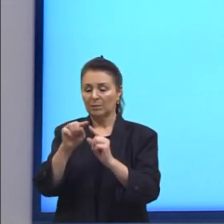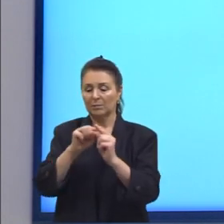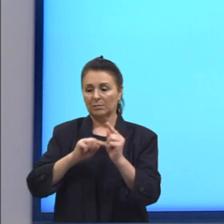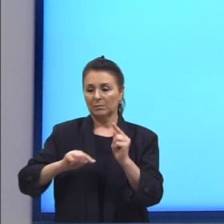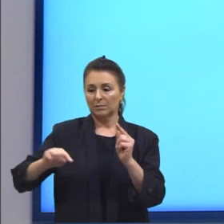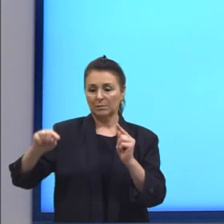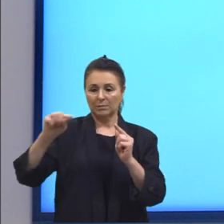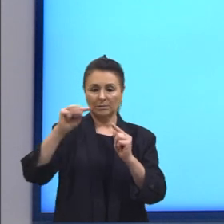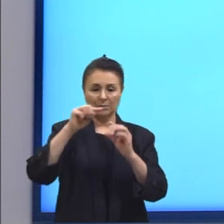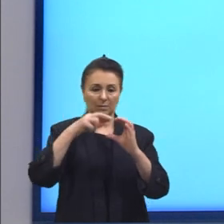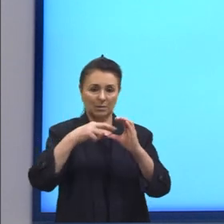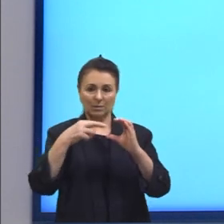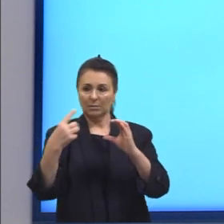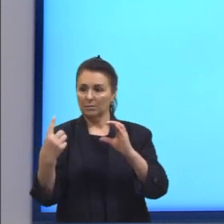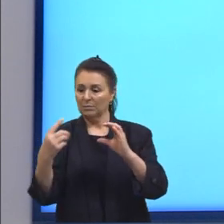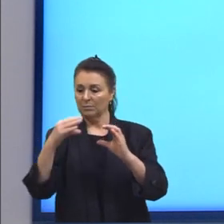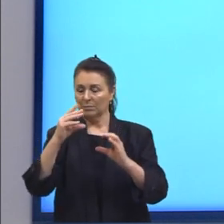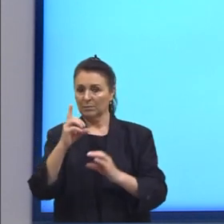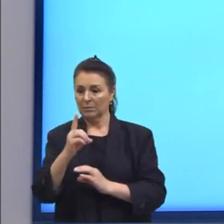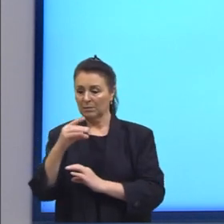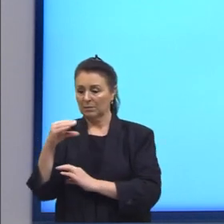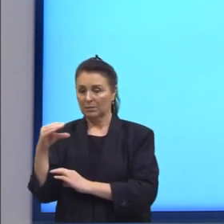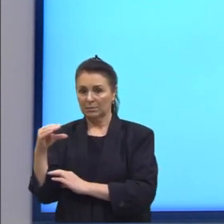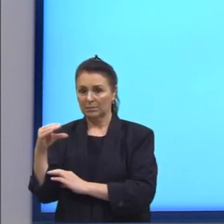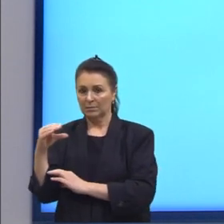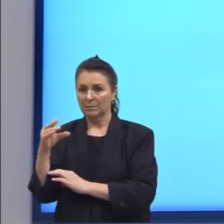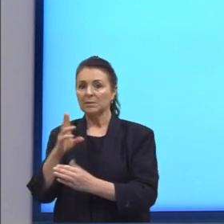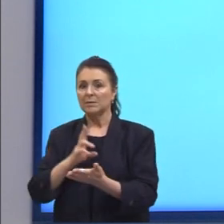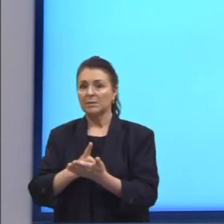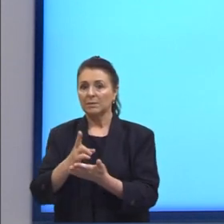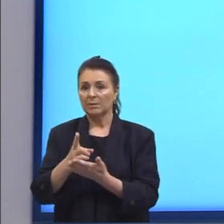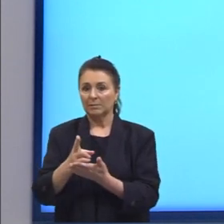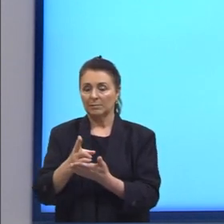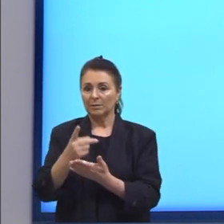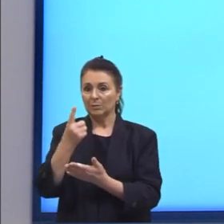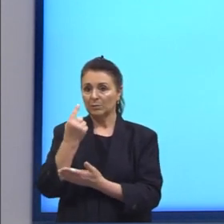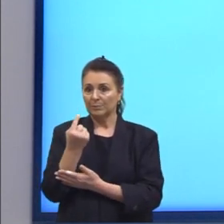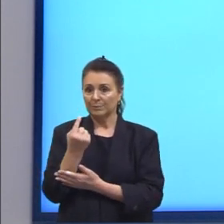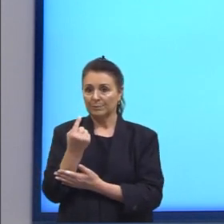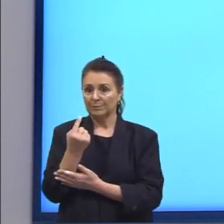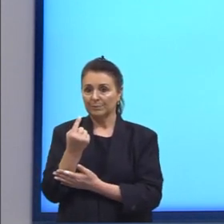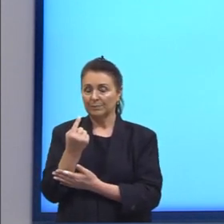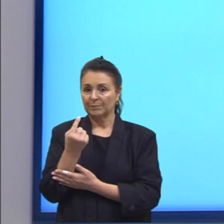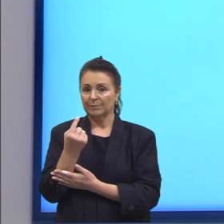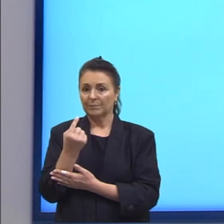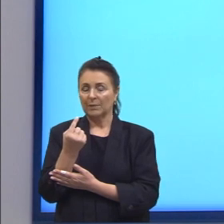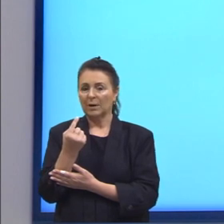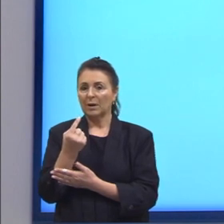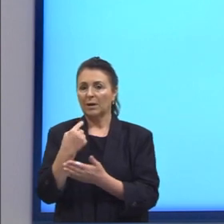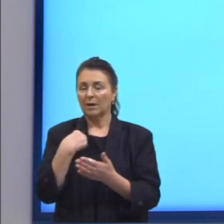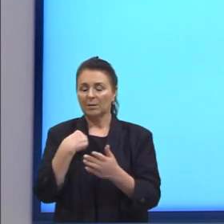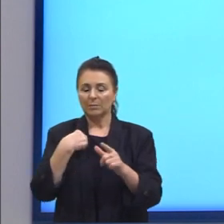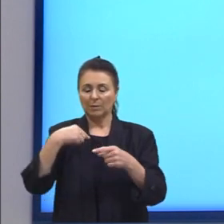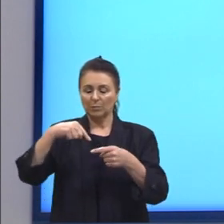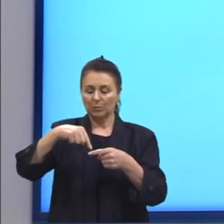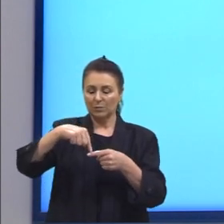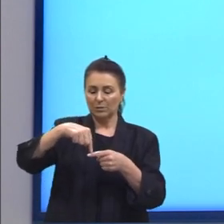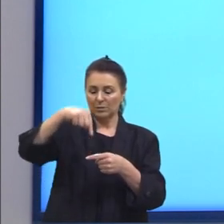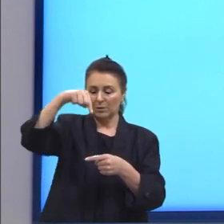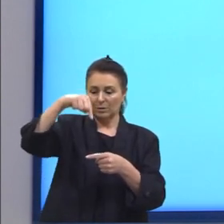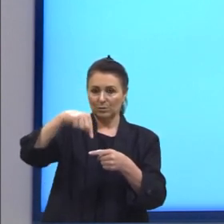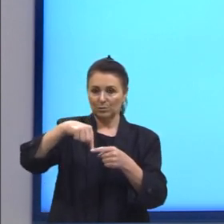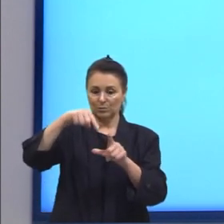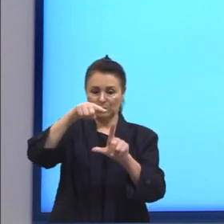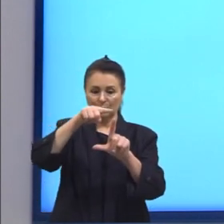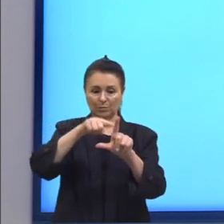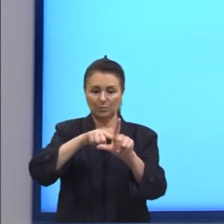raio 1 decímetro. Sempre considerando 1. Assim, nós marcamos nos eixos, 1